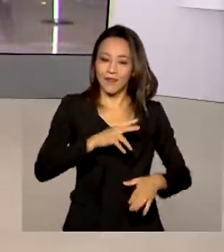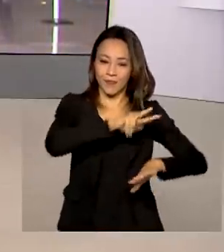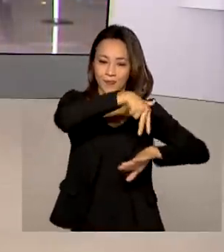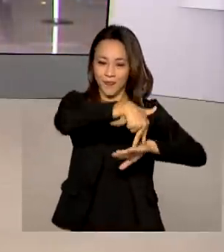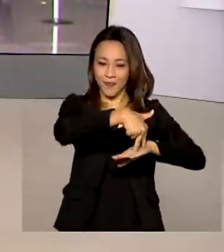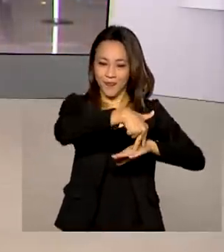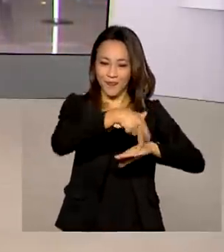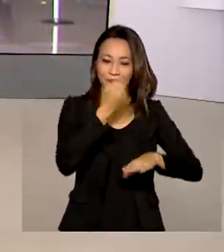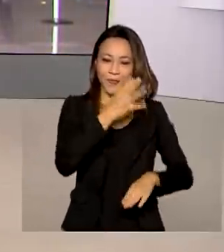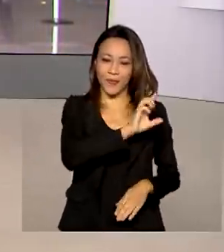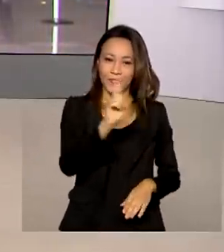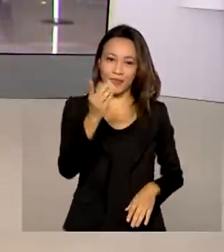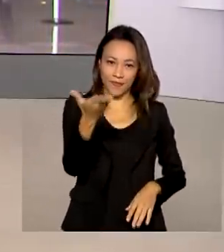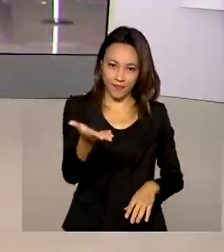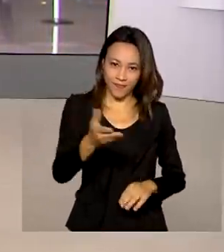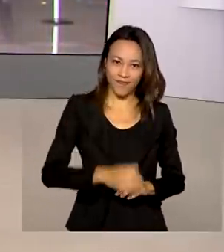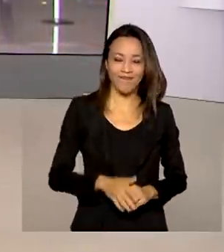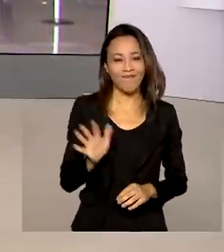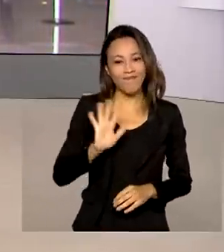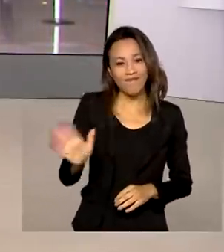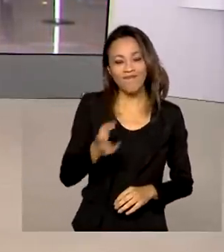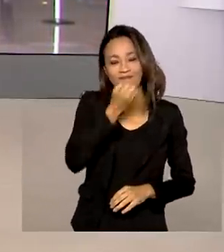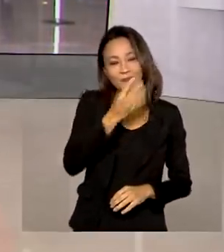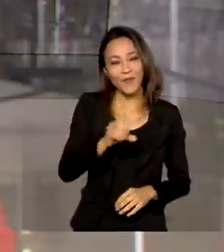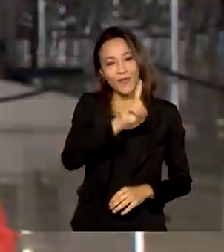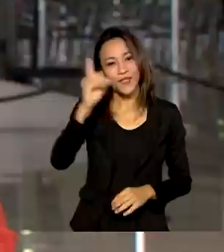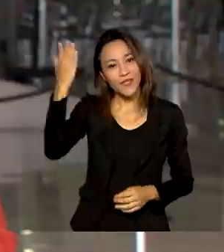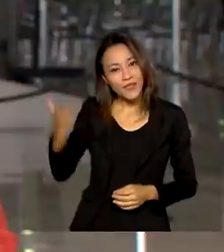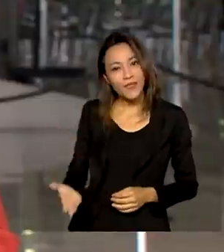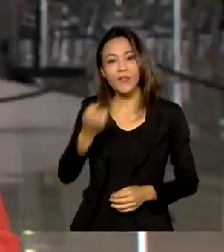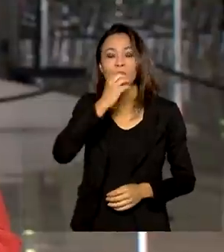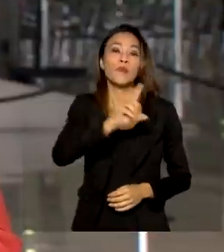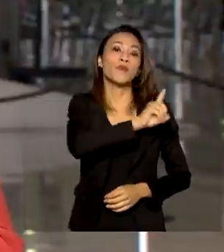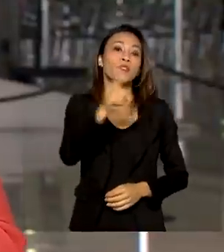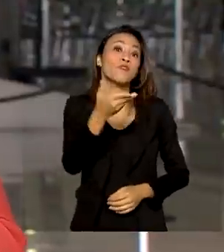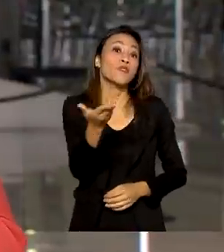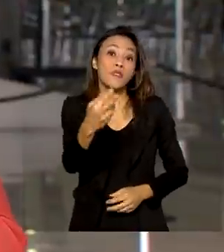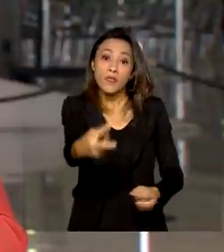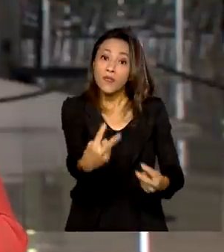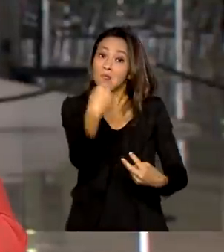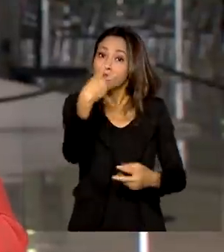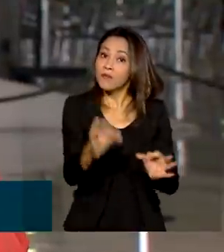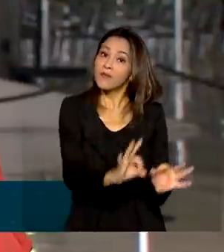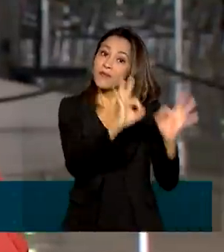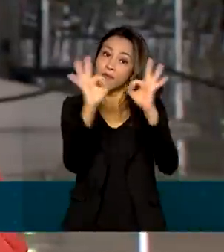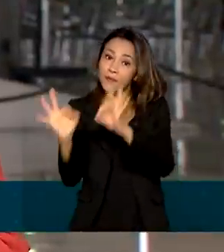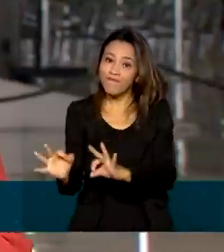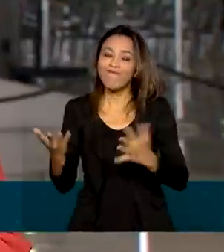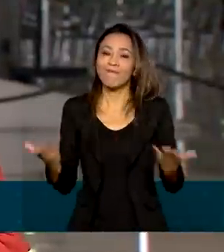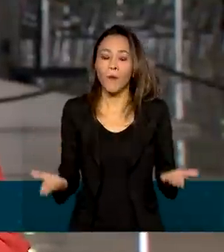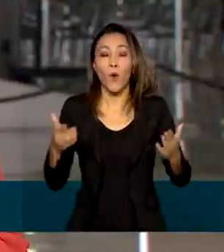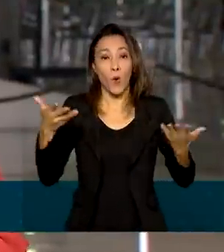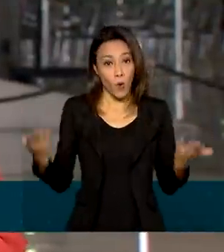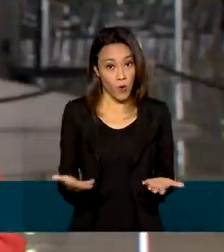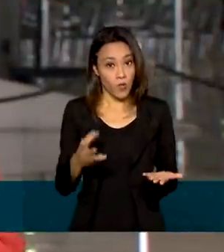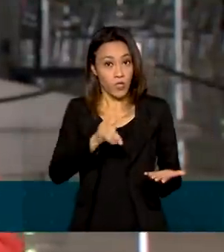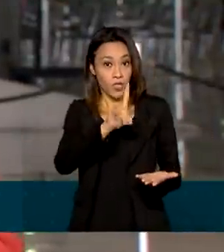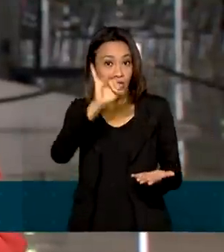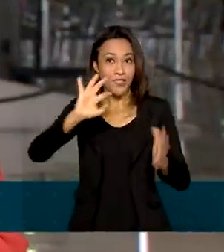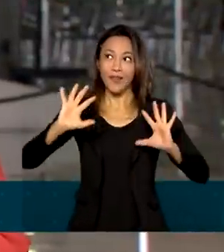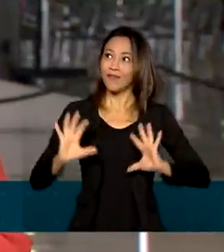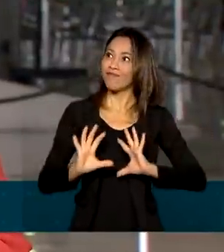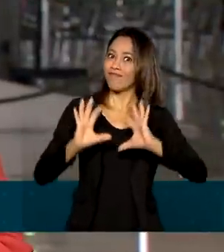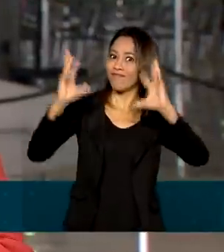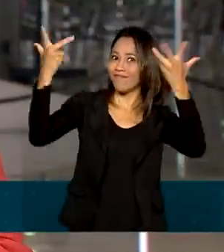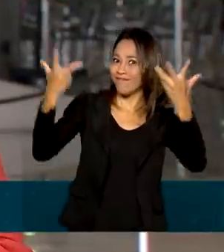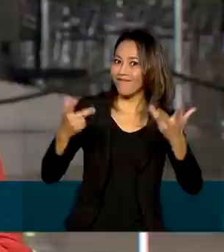Planalto. Márcia, bom dia! Oi Renata, bom dia para você e bom dia para todos que nos acompanham. Olha Renata, para comemorar esse Dia Nacional das Comunicações,